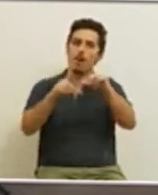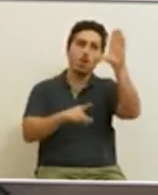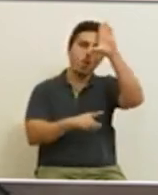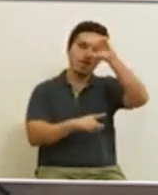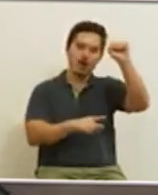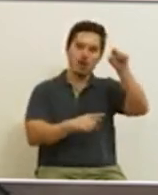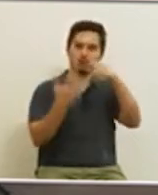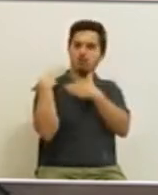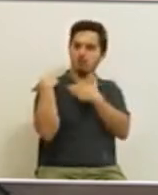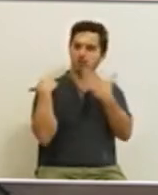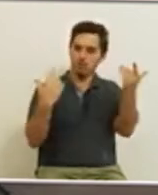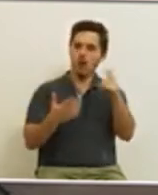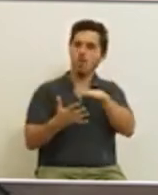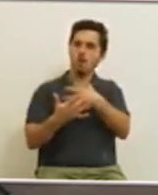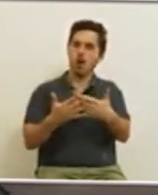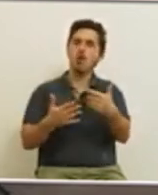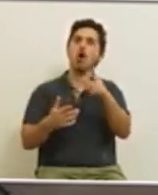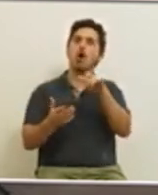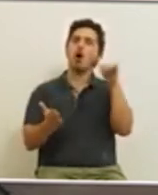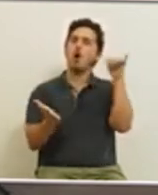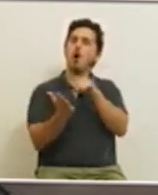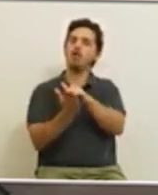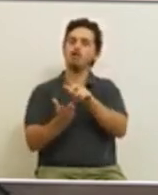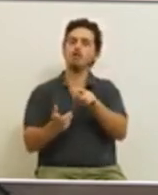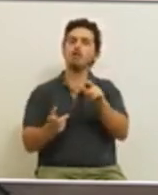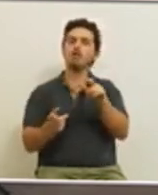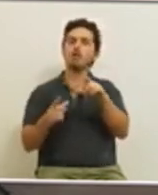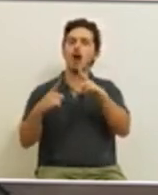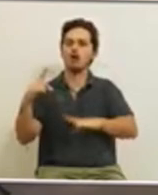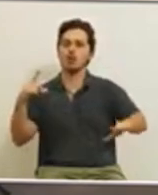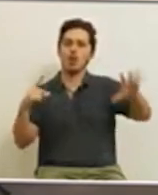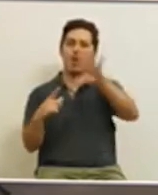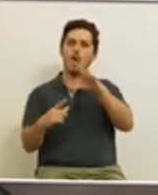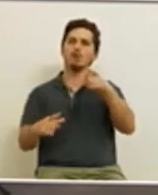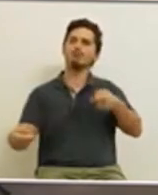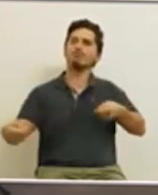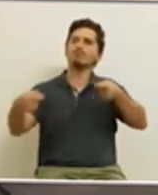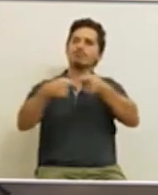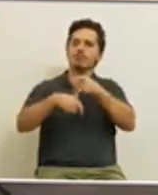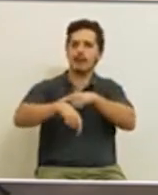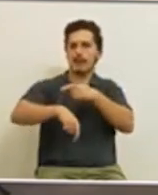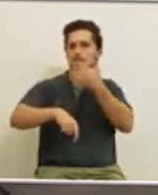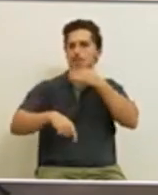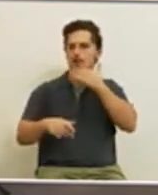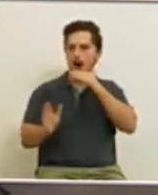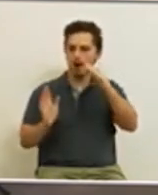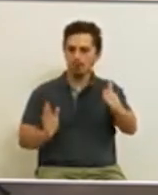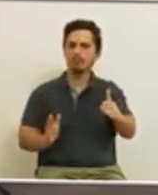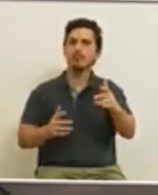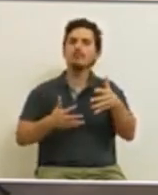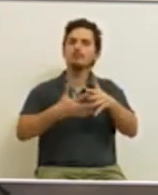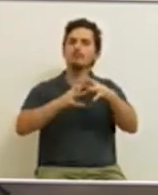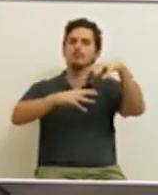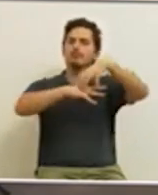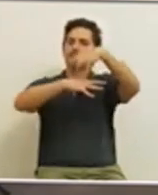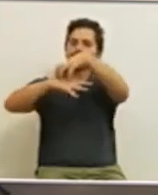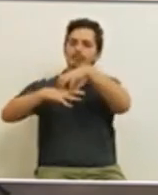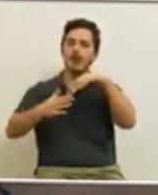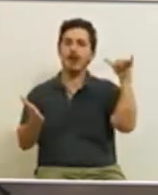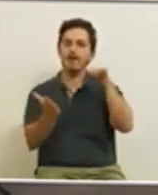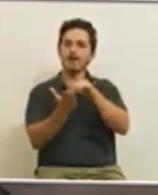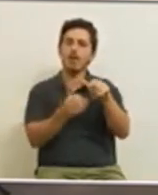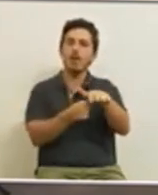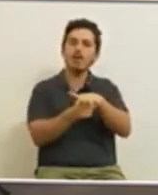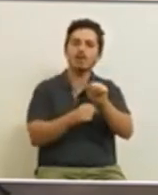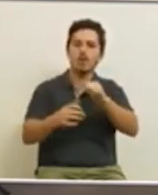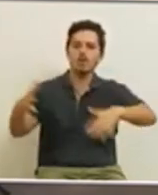governo de um plano aeroportuário nacional que caracteriza a necessidade atual e a médio prazo de infraestruturas aeroportuárias